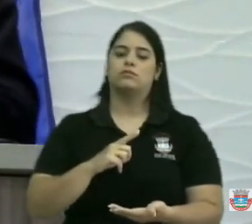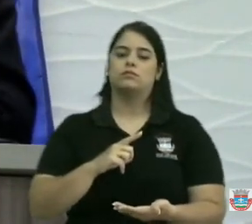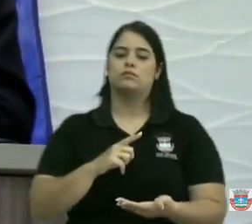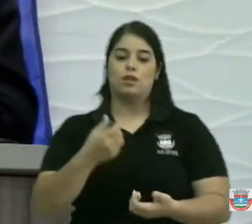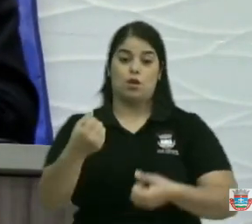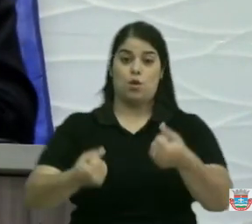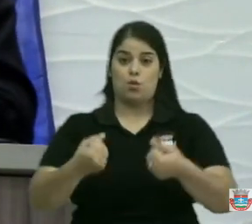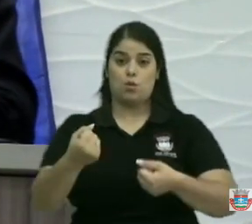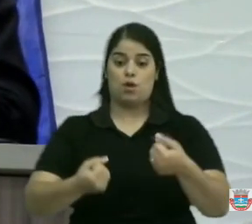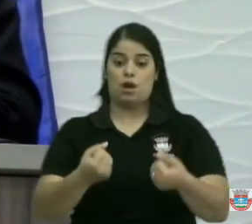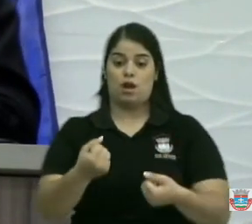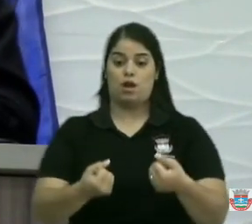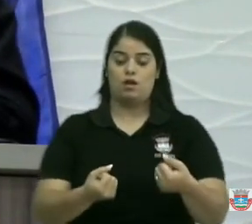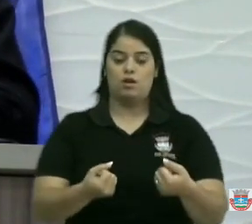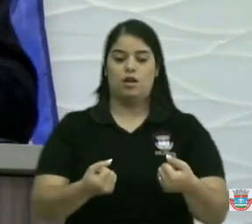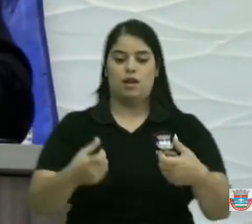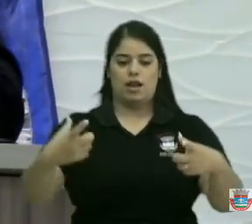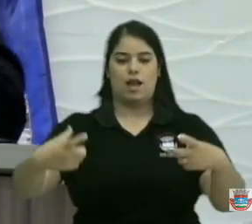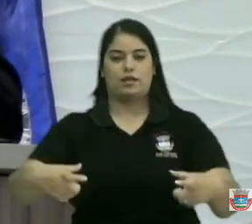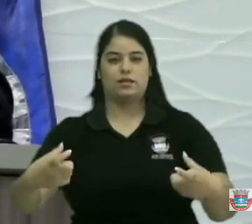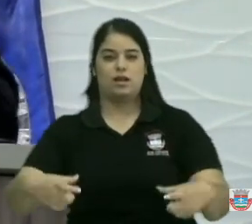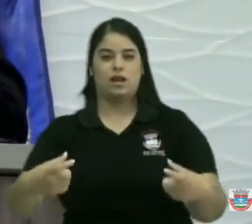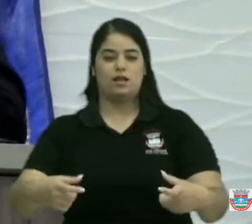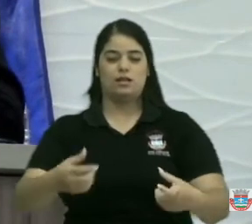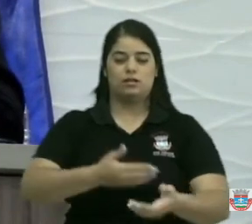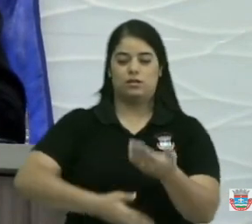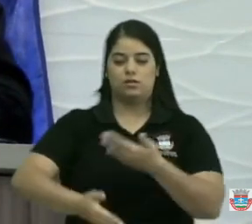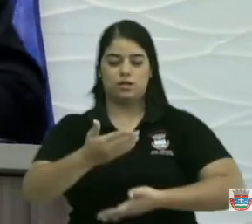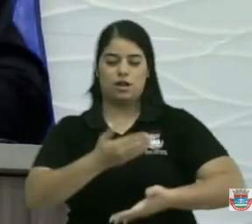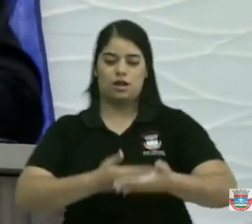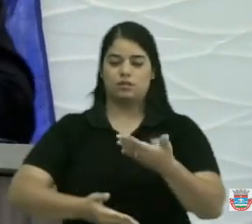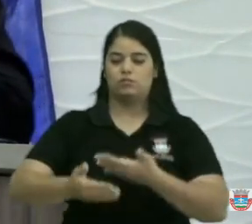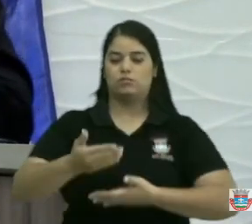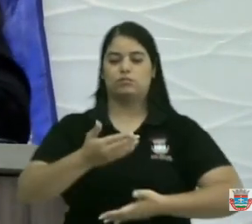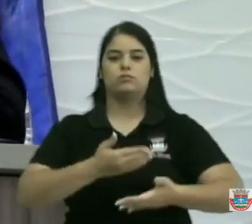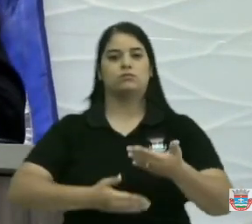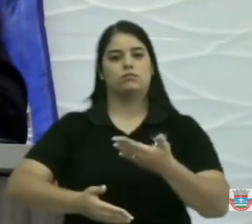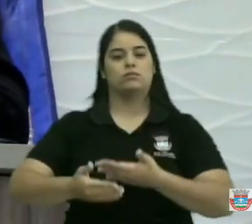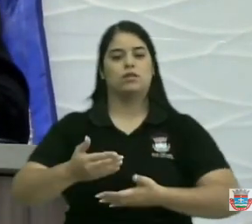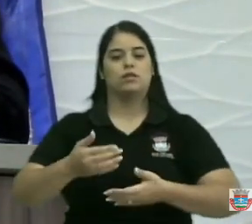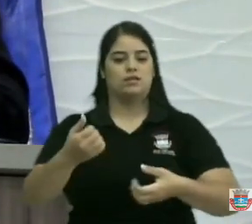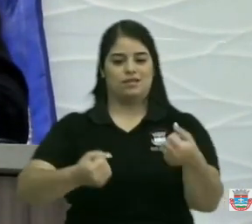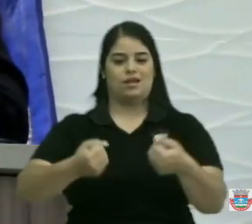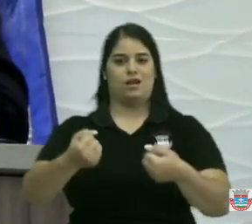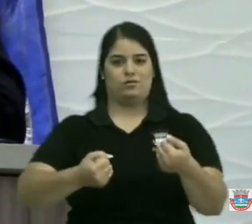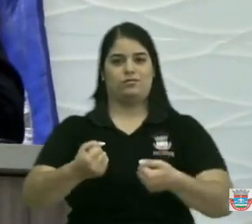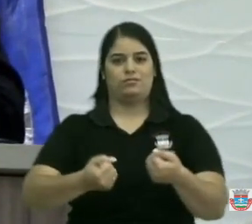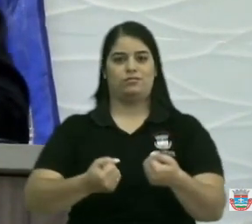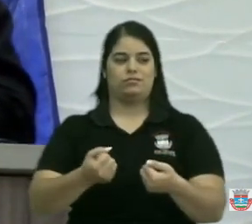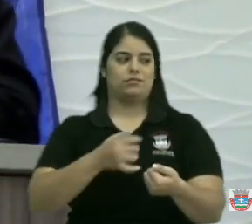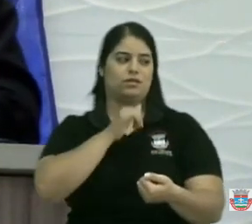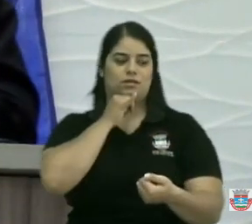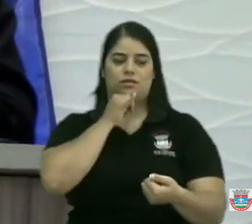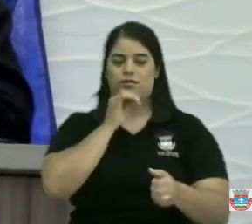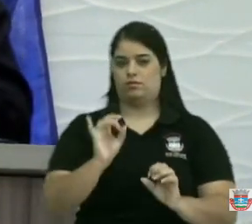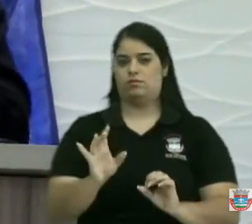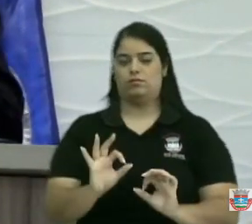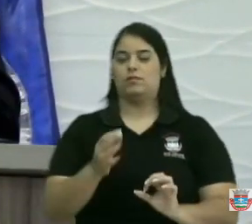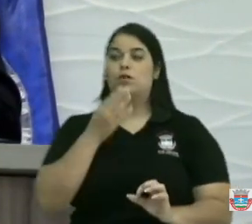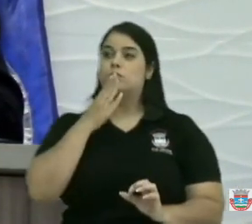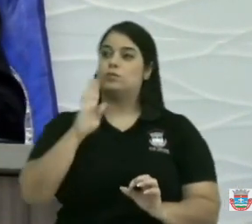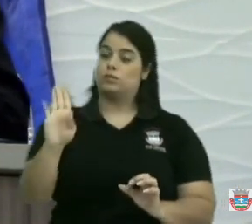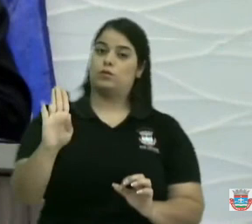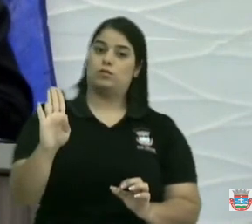móvel que eu fiz a indicação que o líder disse que já tinha sido um uma promessa de campanha